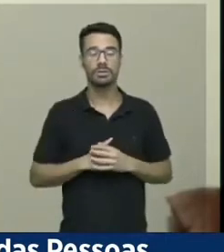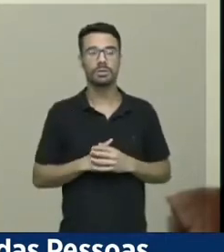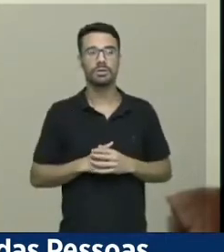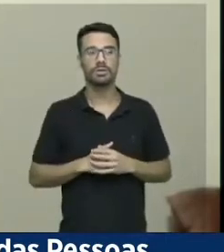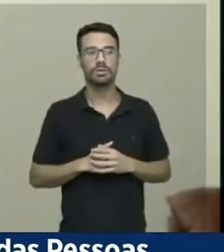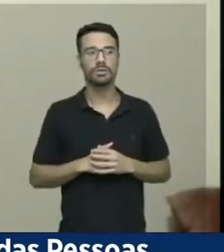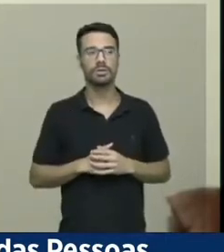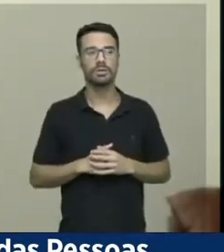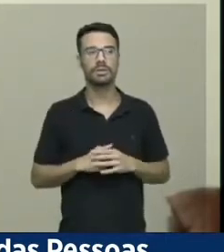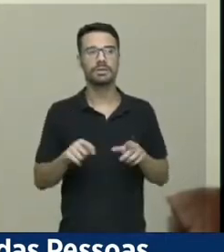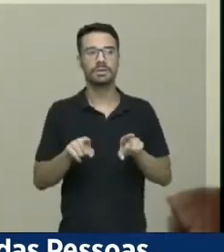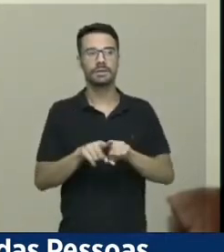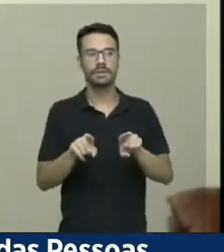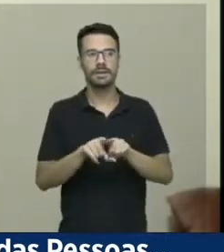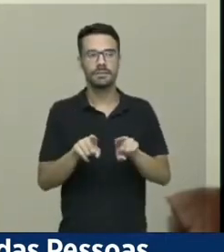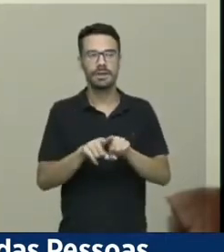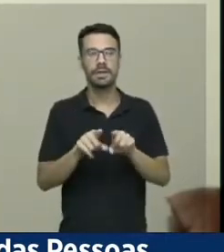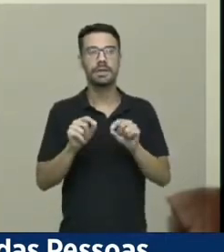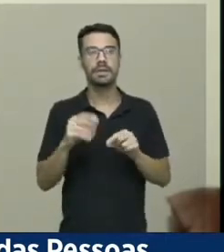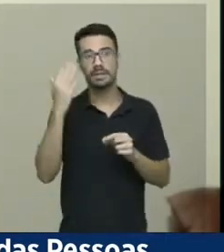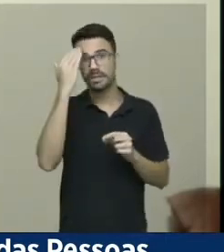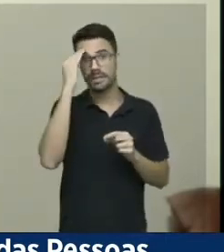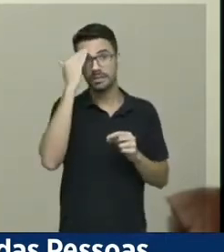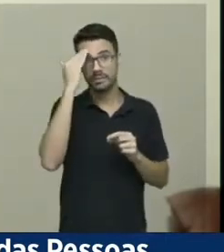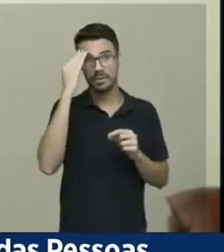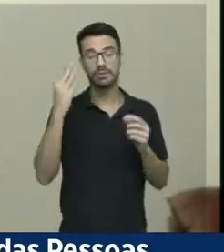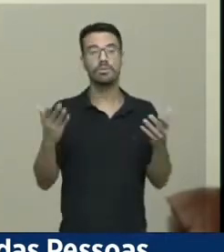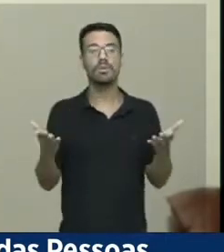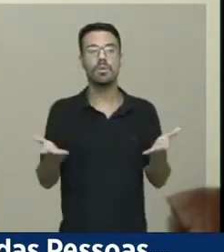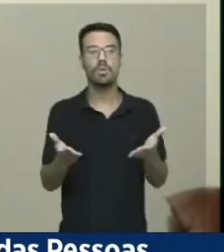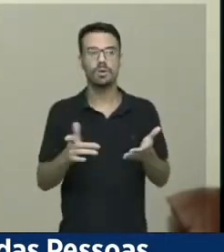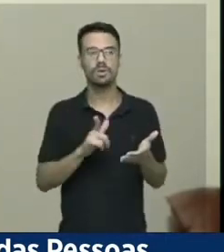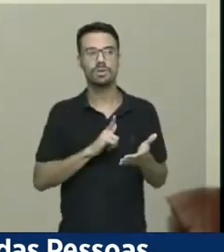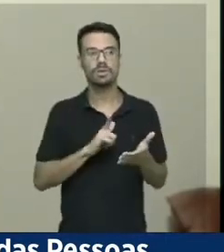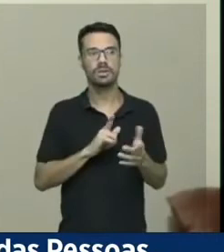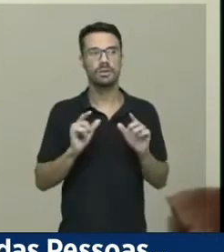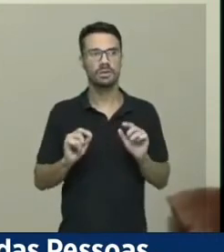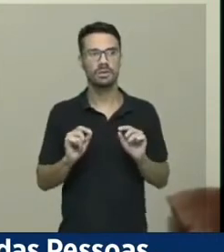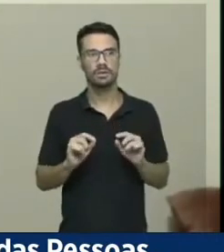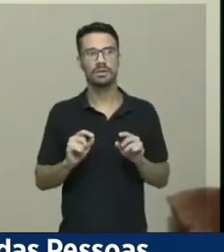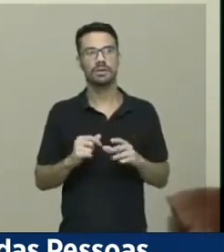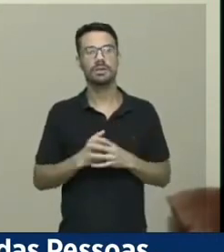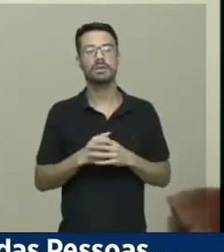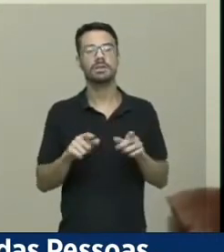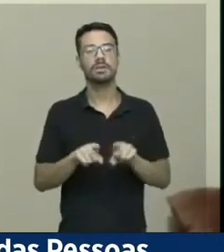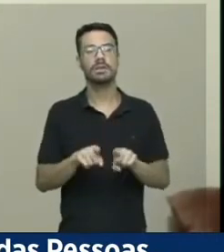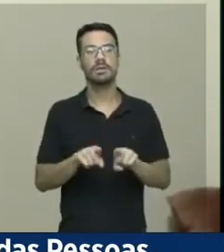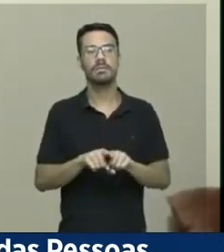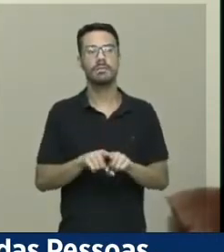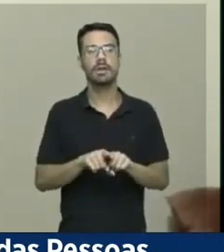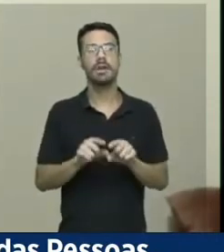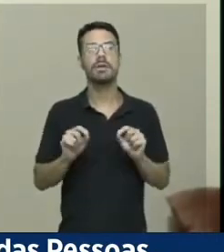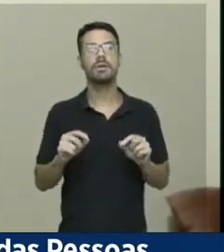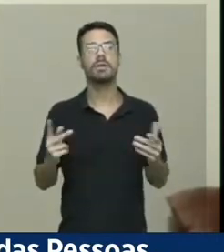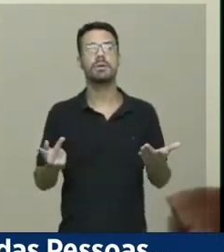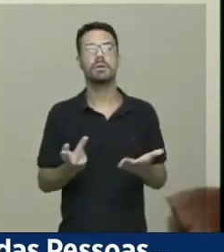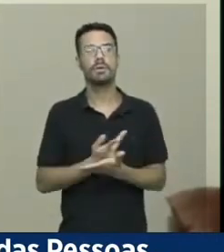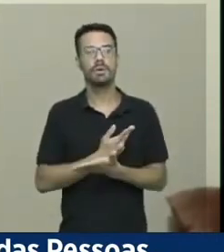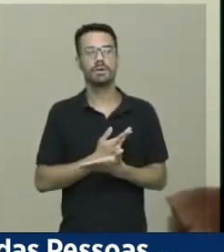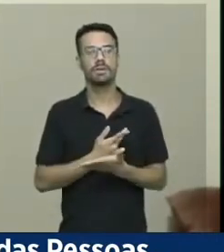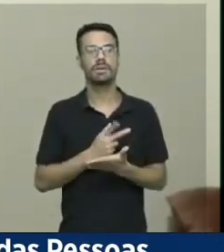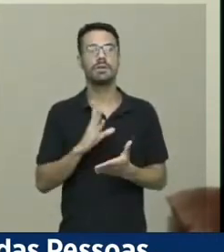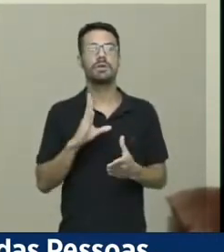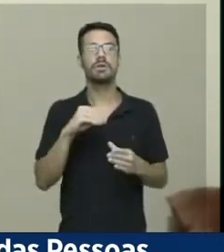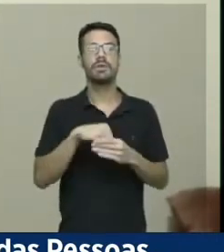parece que a leitura política que eu faço de todo o movimento, e a leitura do próprio equívoco material que saiu na redação do